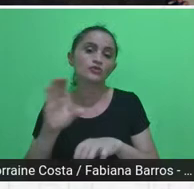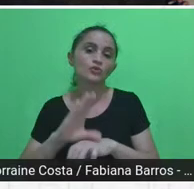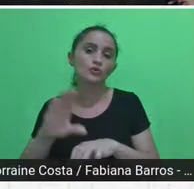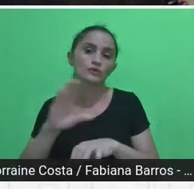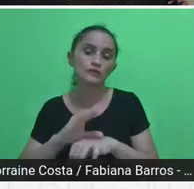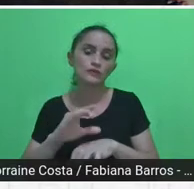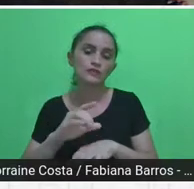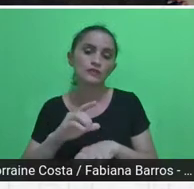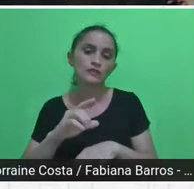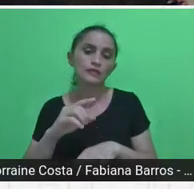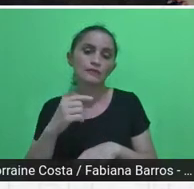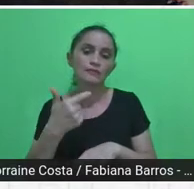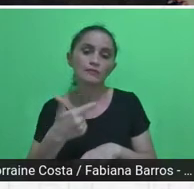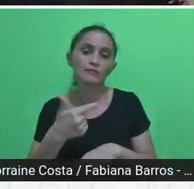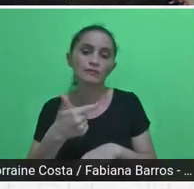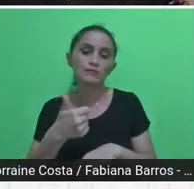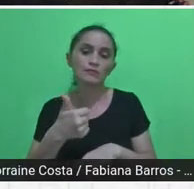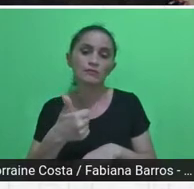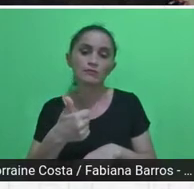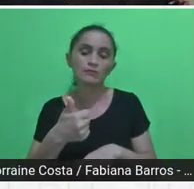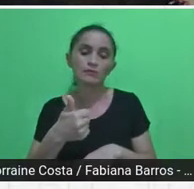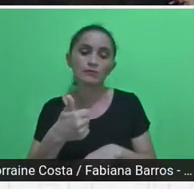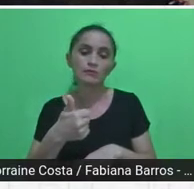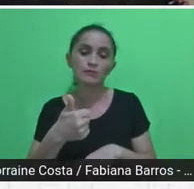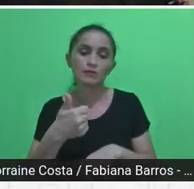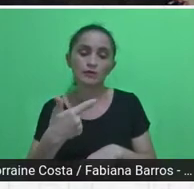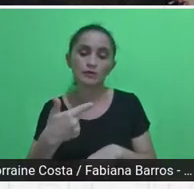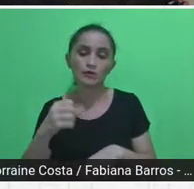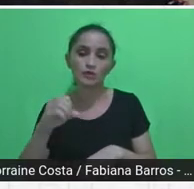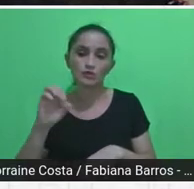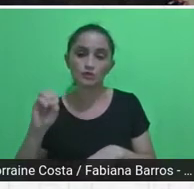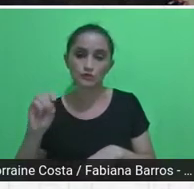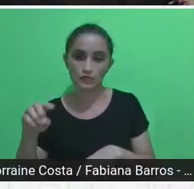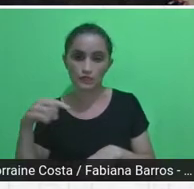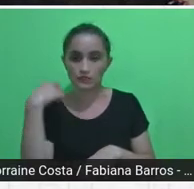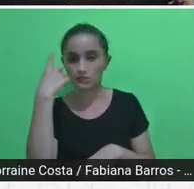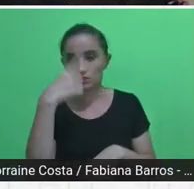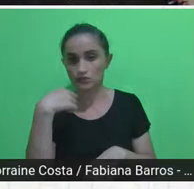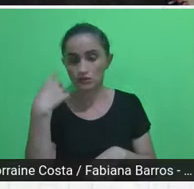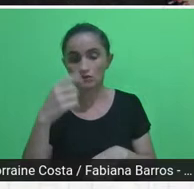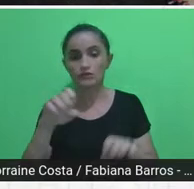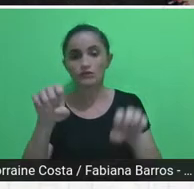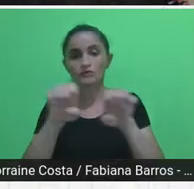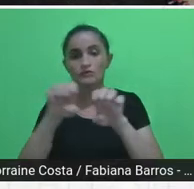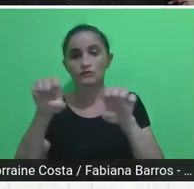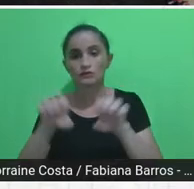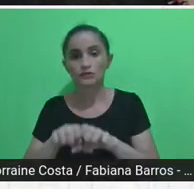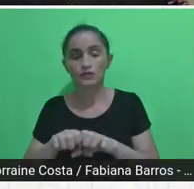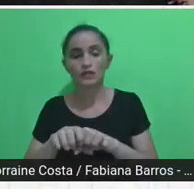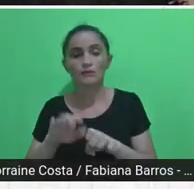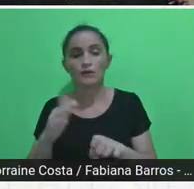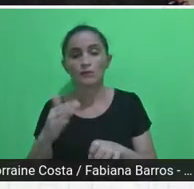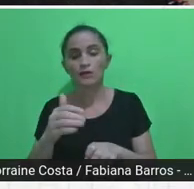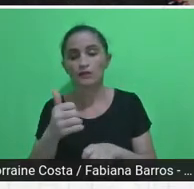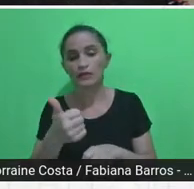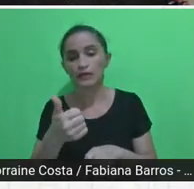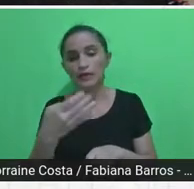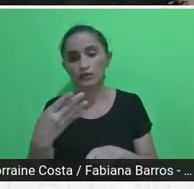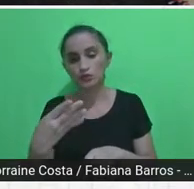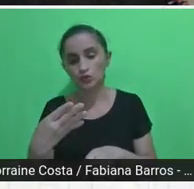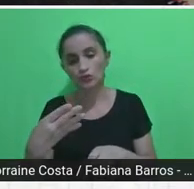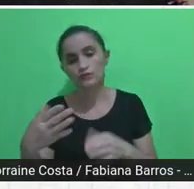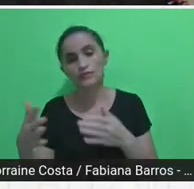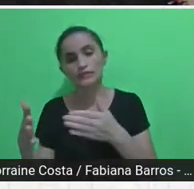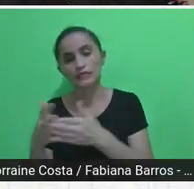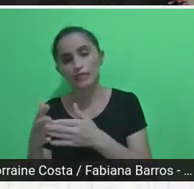horas, ele está estruturado também em 14 a 16 meses, com a pandemia nós tivemos